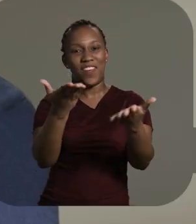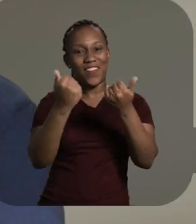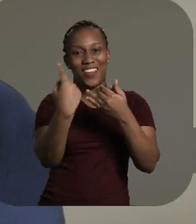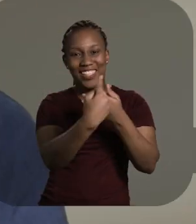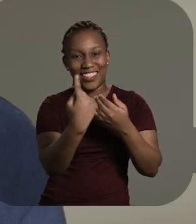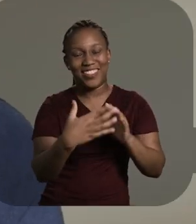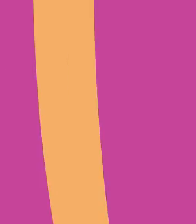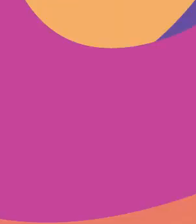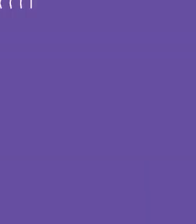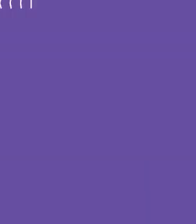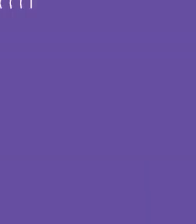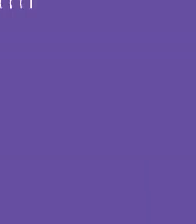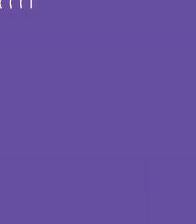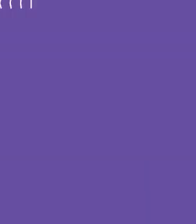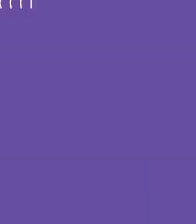vem com a gente!